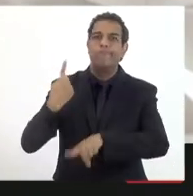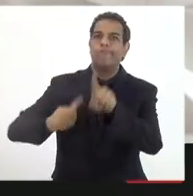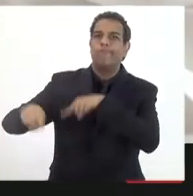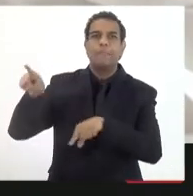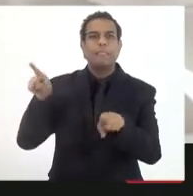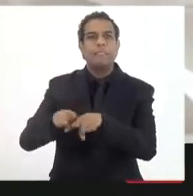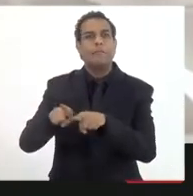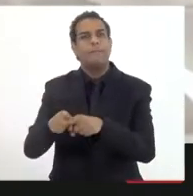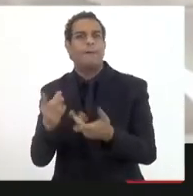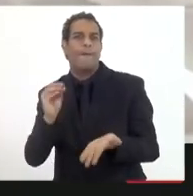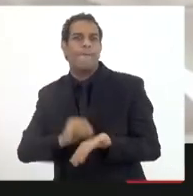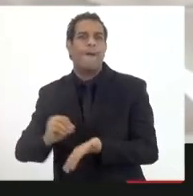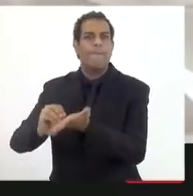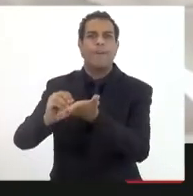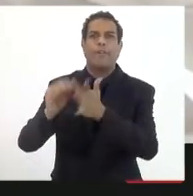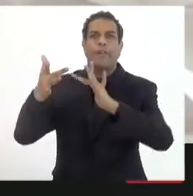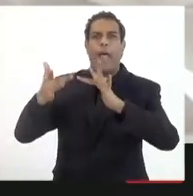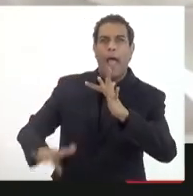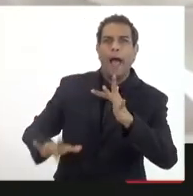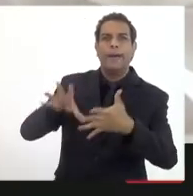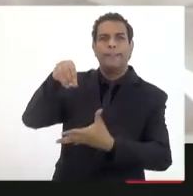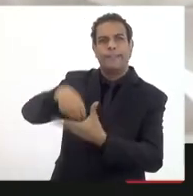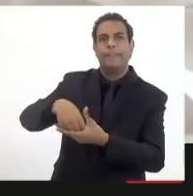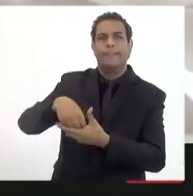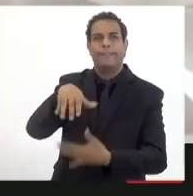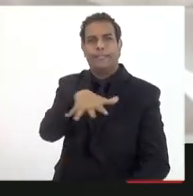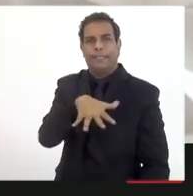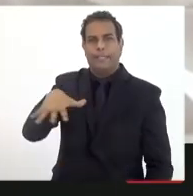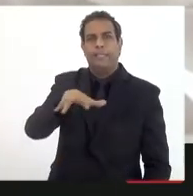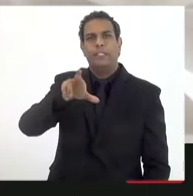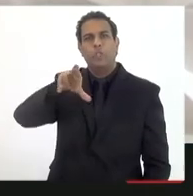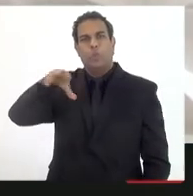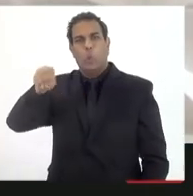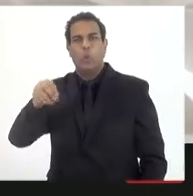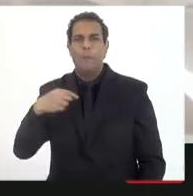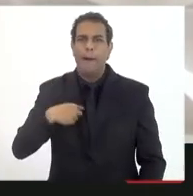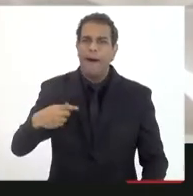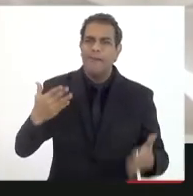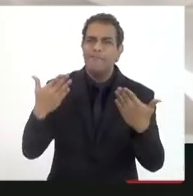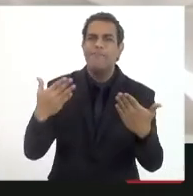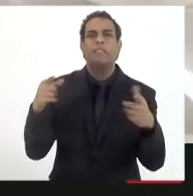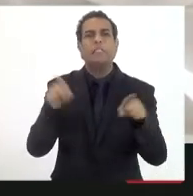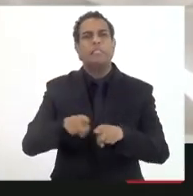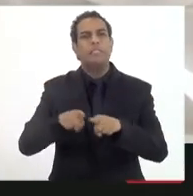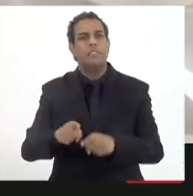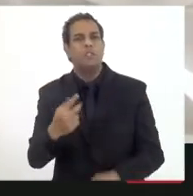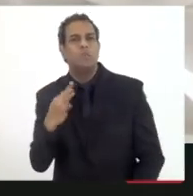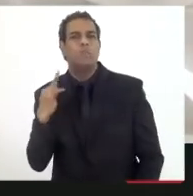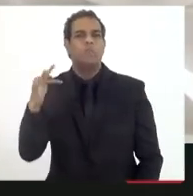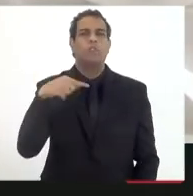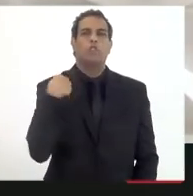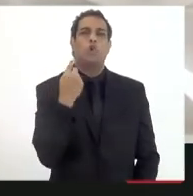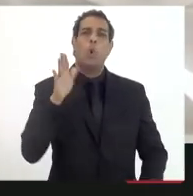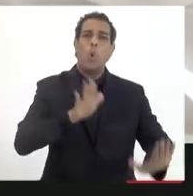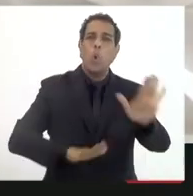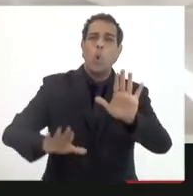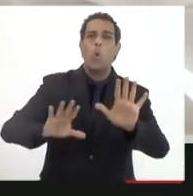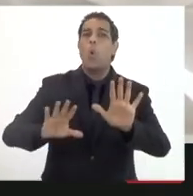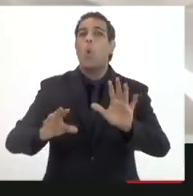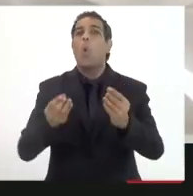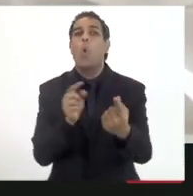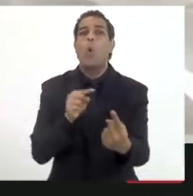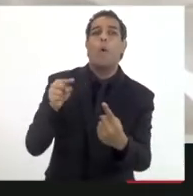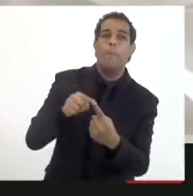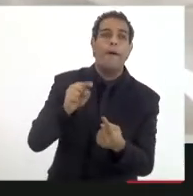não estruturaram os municípios. Eu tenho, sim, um entendimento de que teremos que ser muito cautelosos no que seja